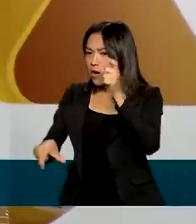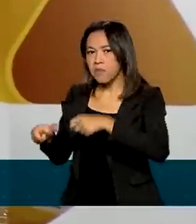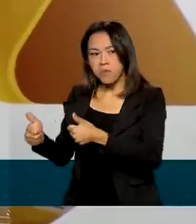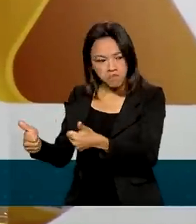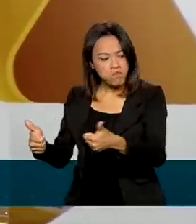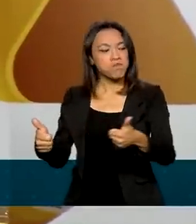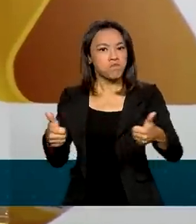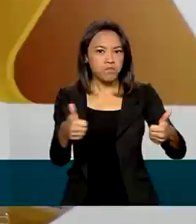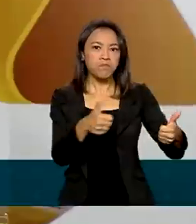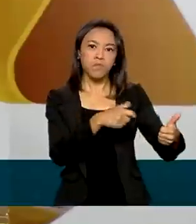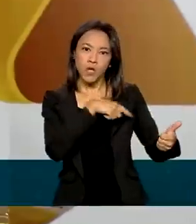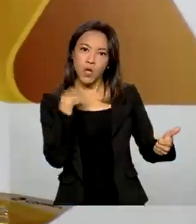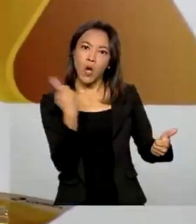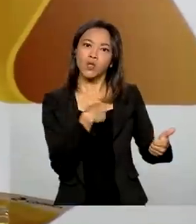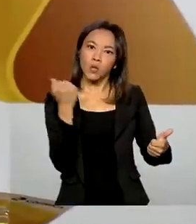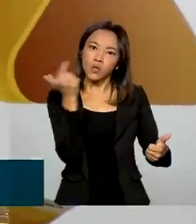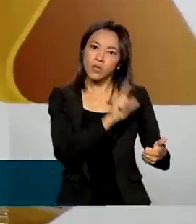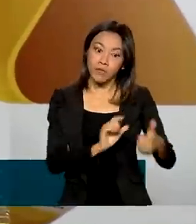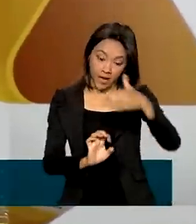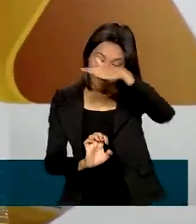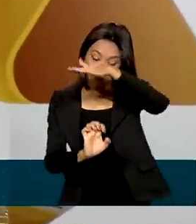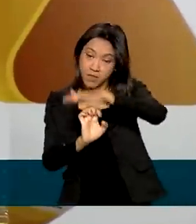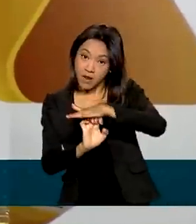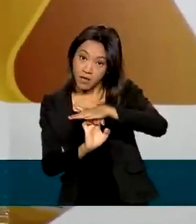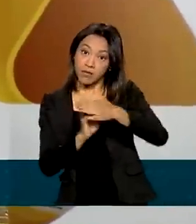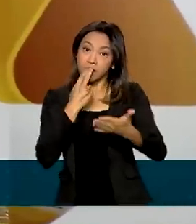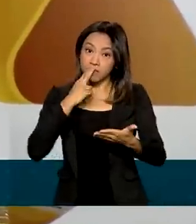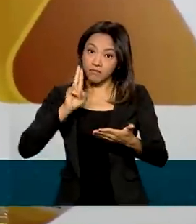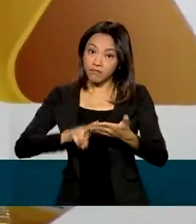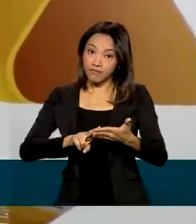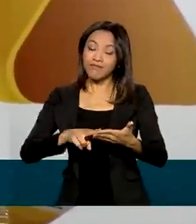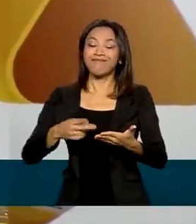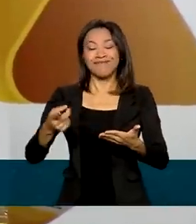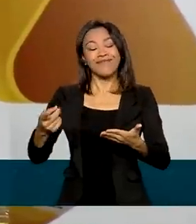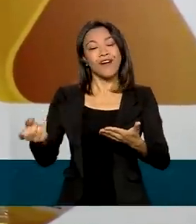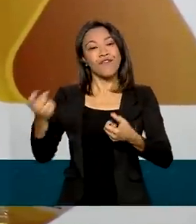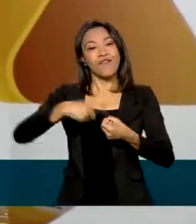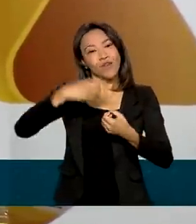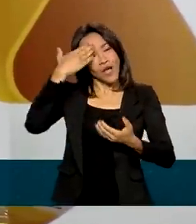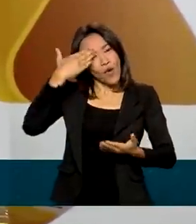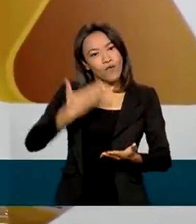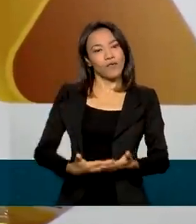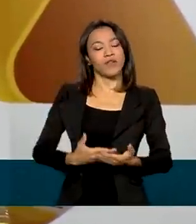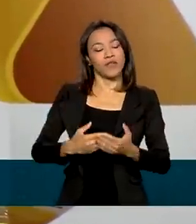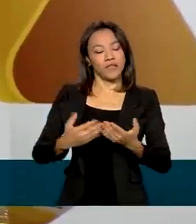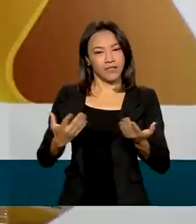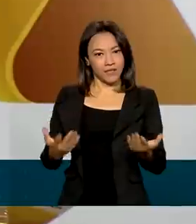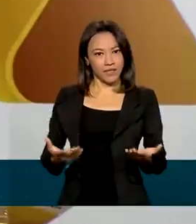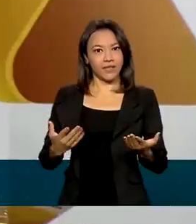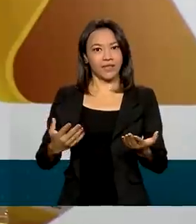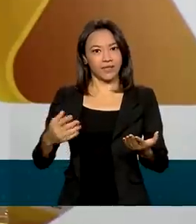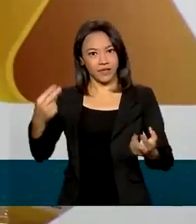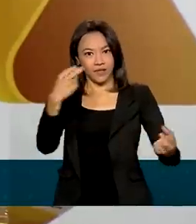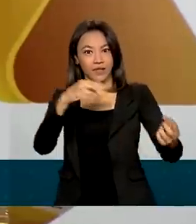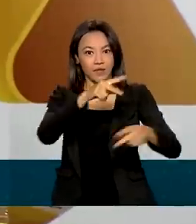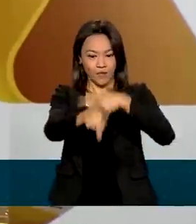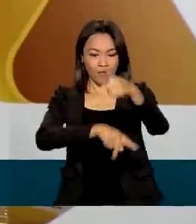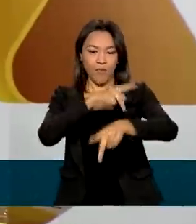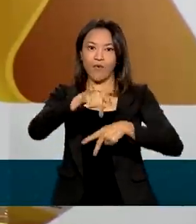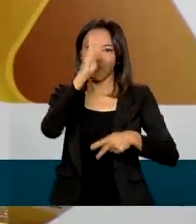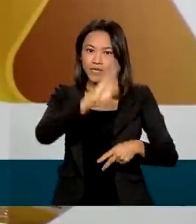conseguido fazer com que a empresa retome a confiança e a credibilidade junto aos brasileiros.